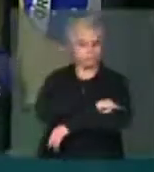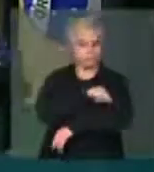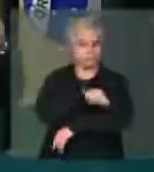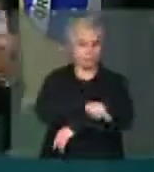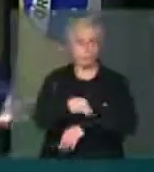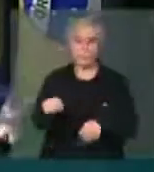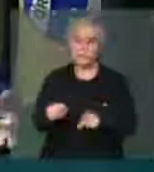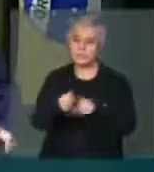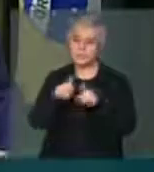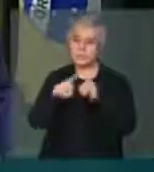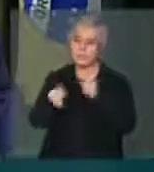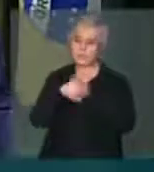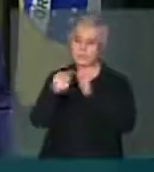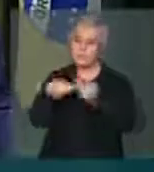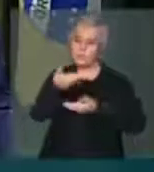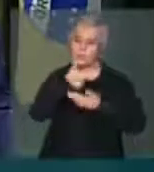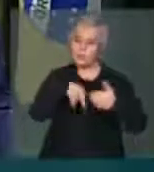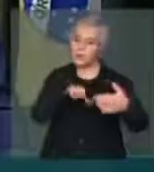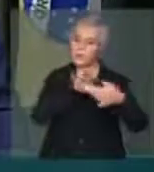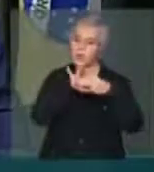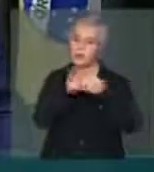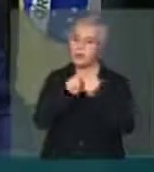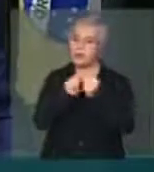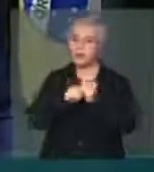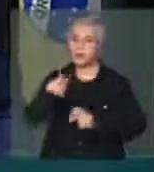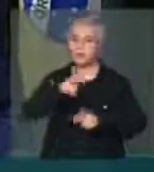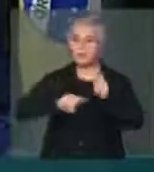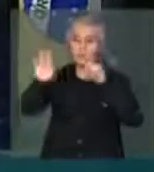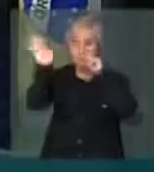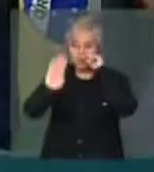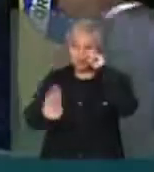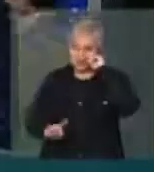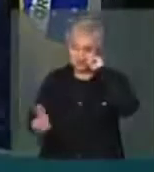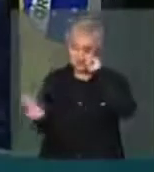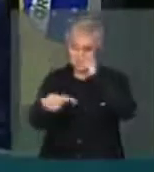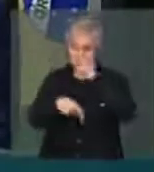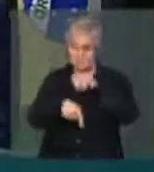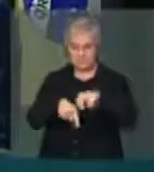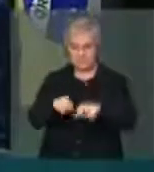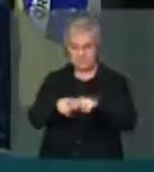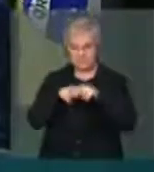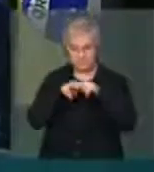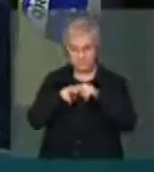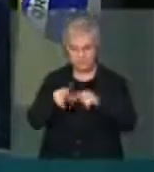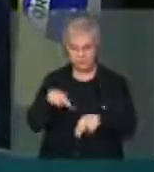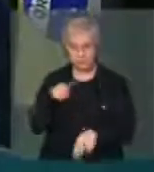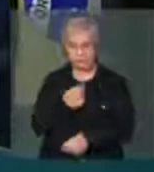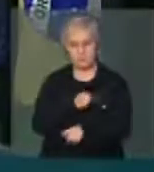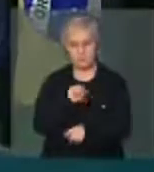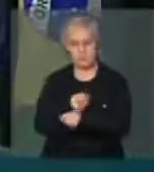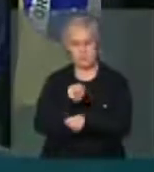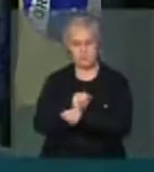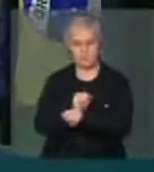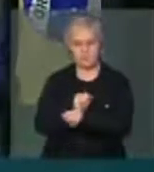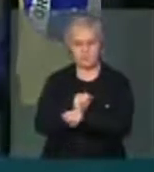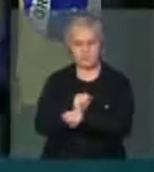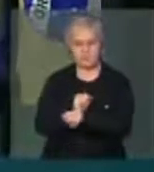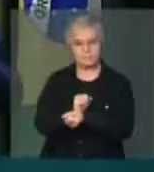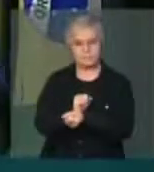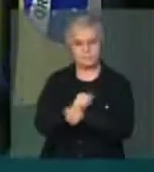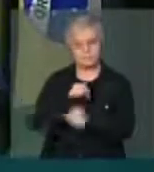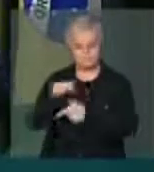atinge a própria relação com o povo brasileiro. Por isso, nós esperamos que a missão